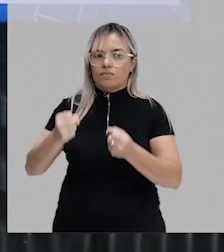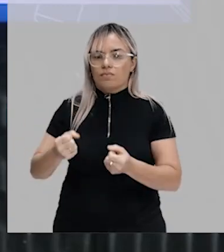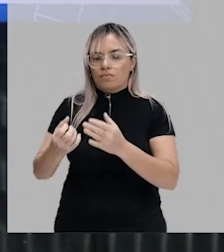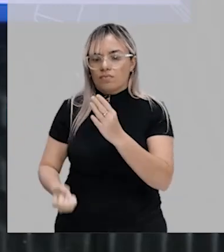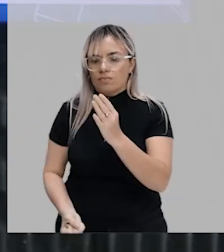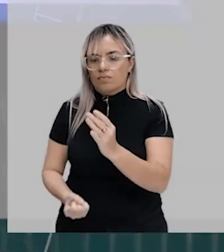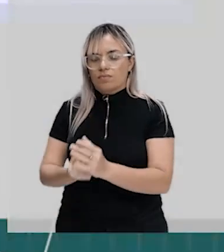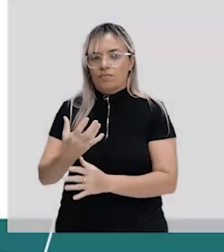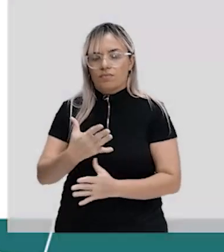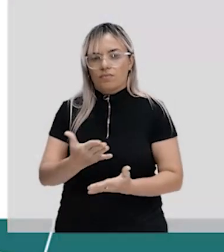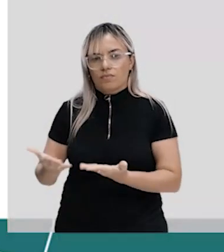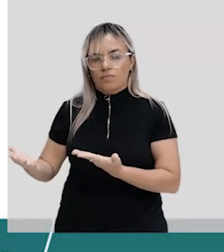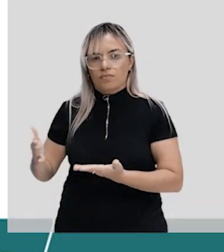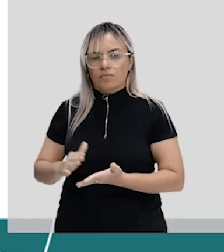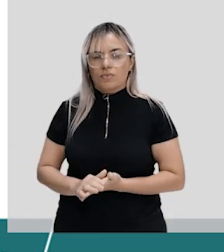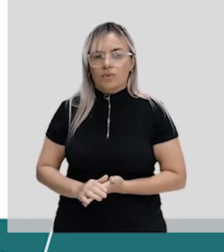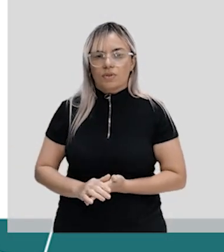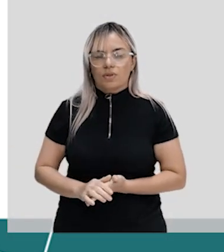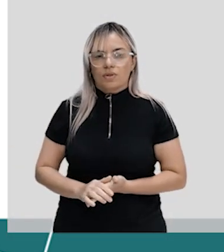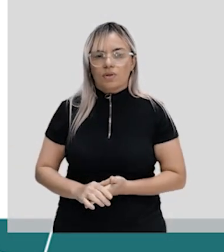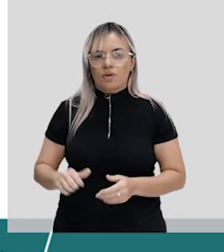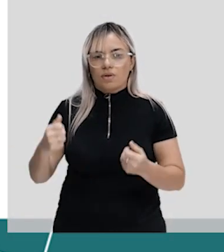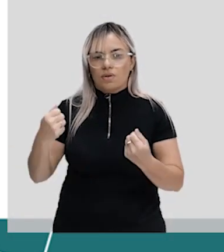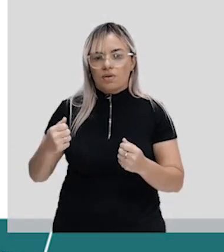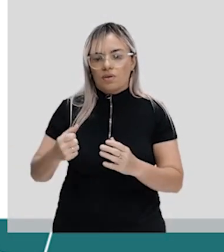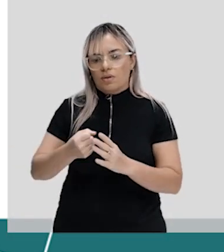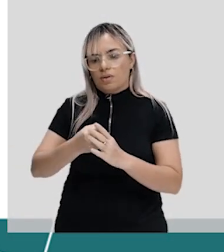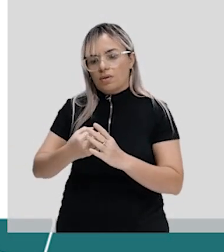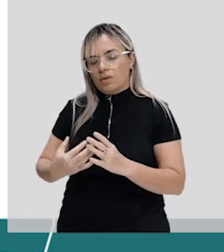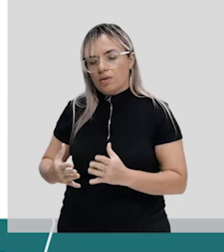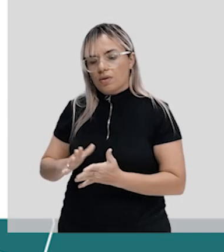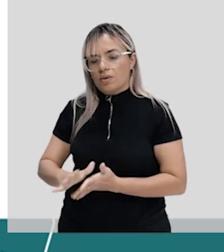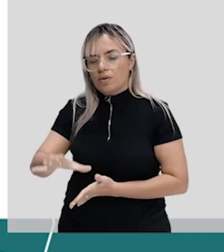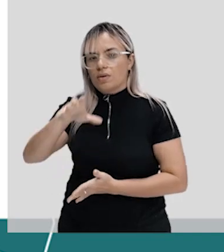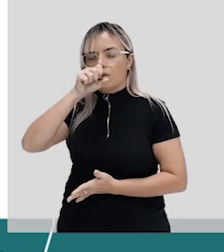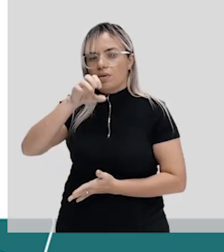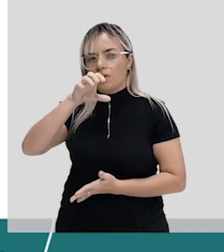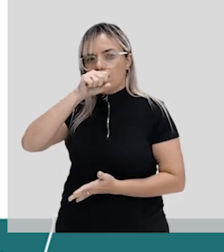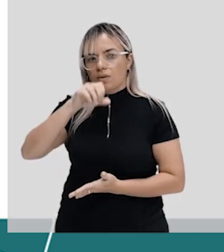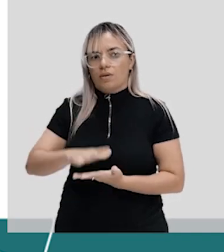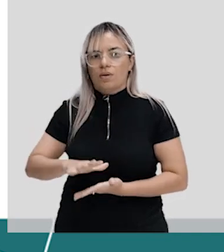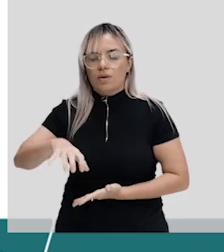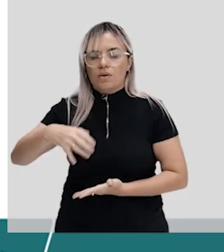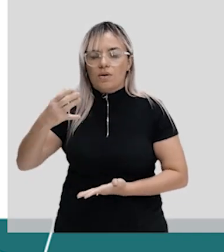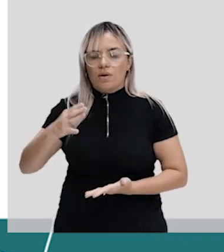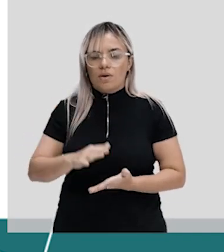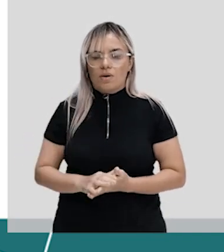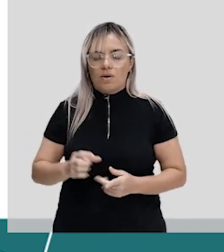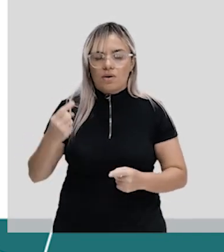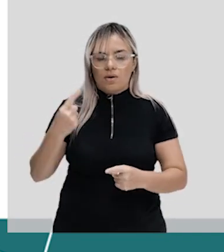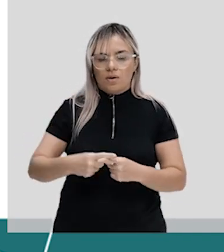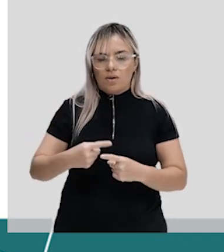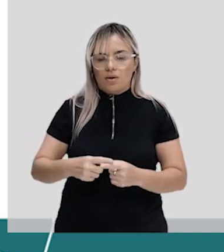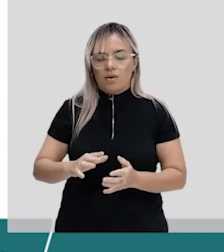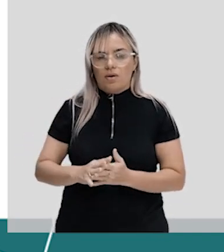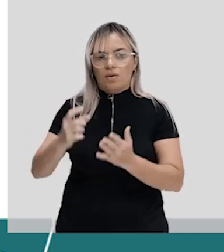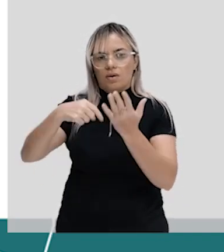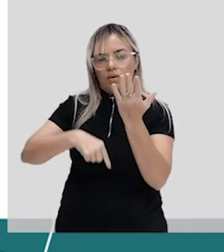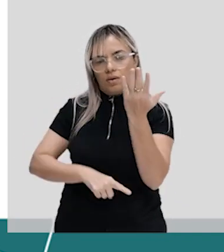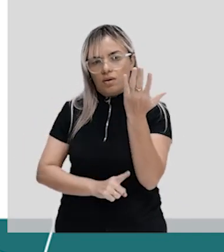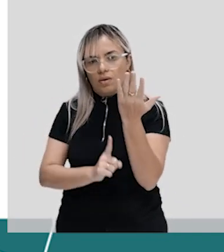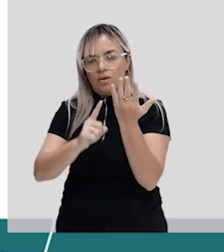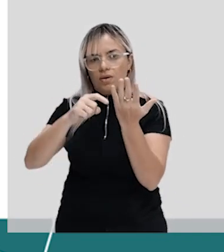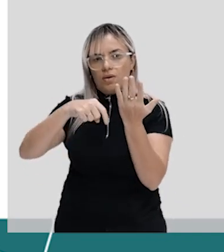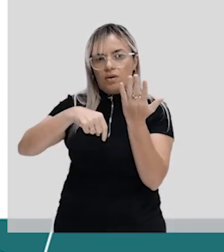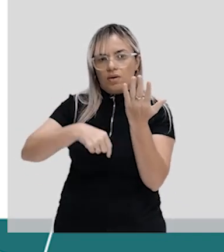a condição necessária para que a respiração aeróbica pudesse acontecer. Porque a fotossíntese, você sabe que